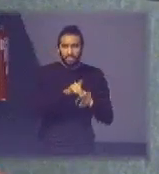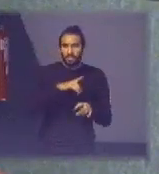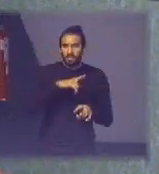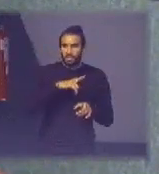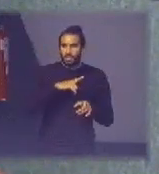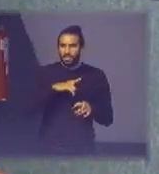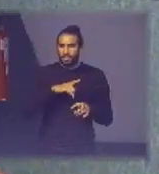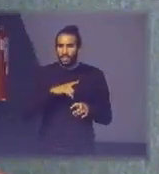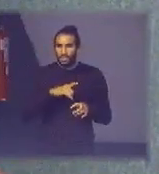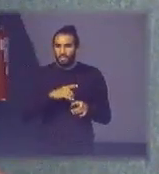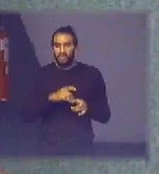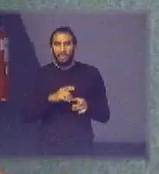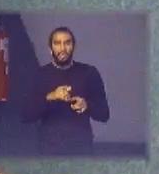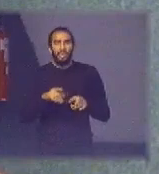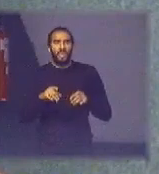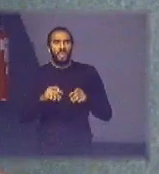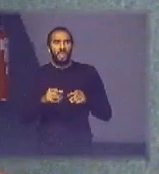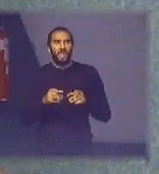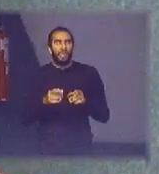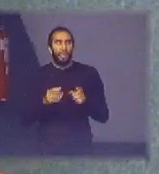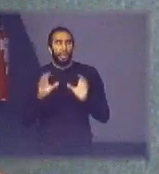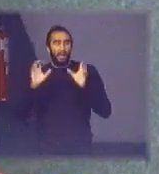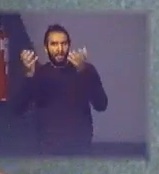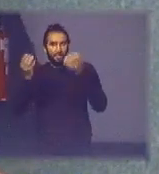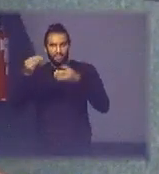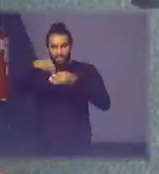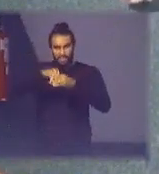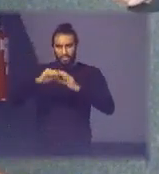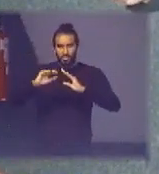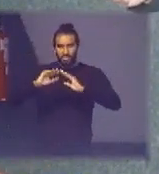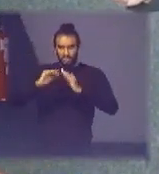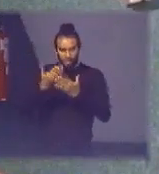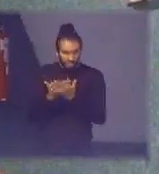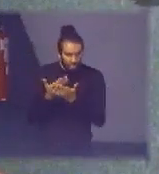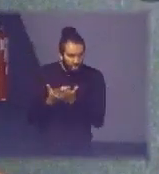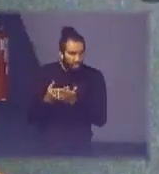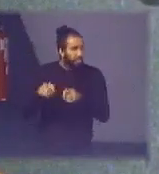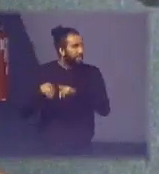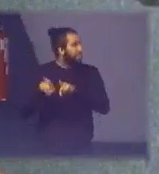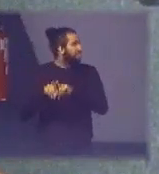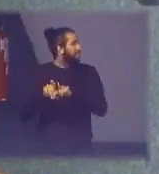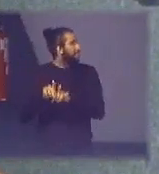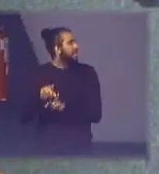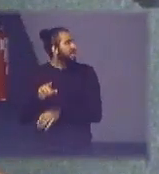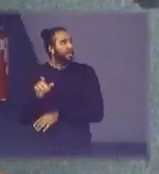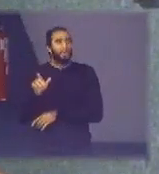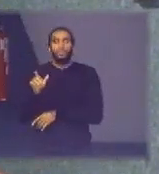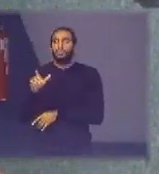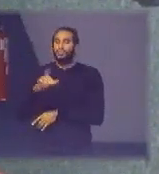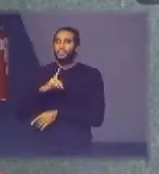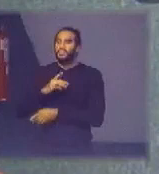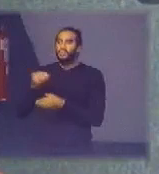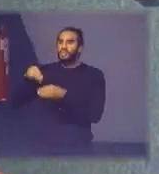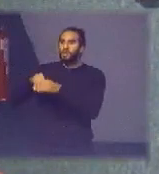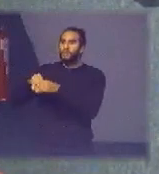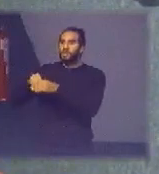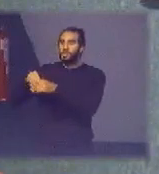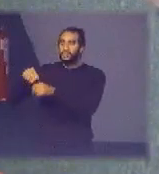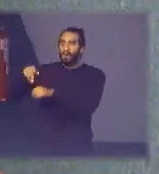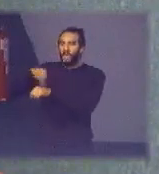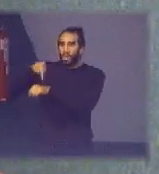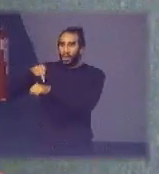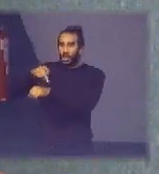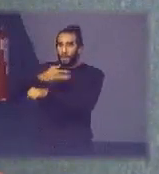torneio com 80 escolas e também instalamos coletores como esse em 15 parques municipais de São Paulo nós